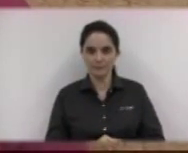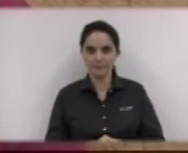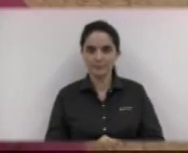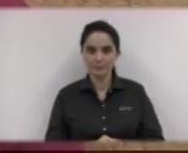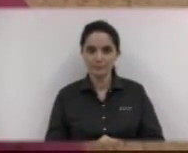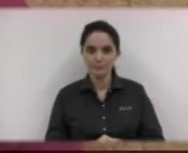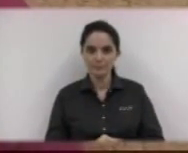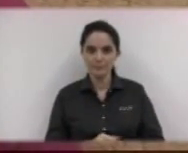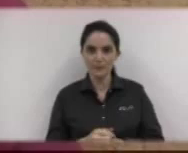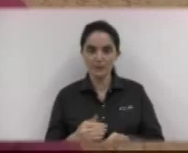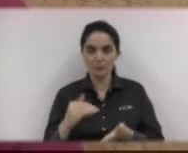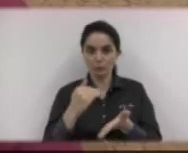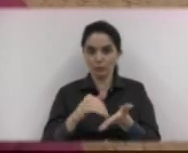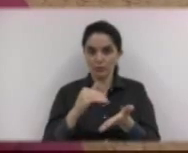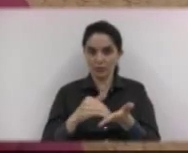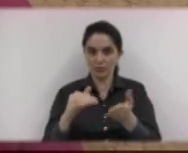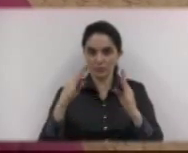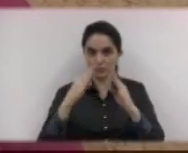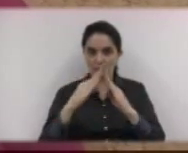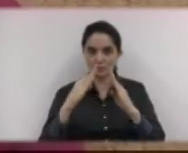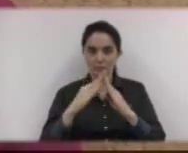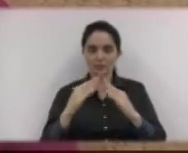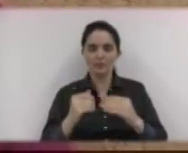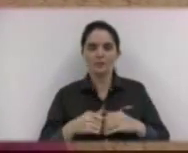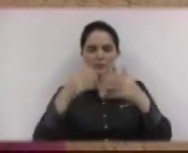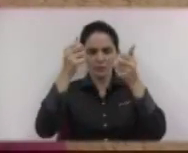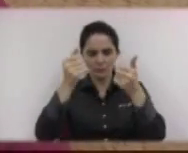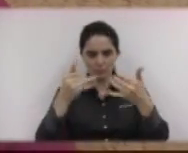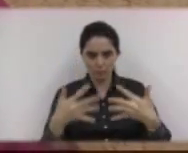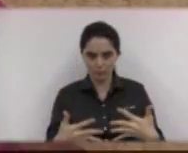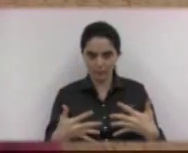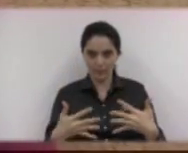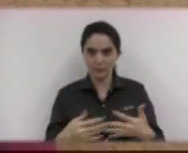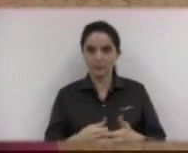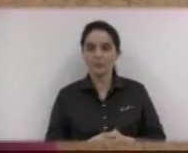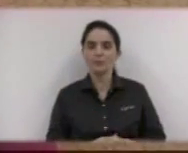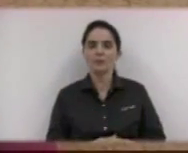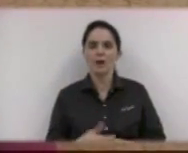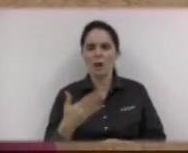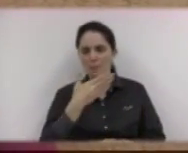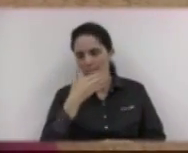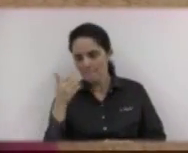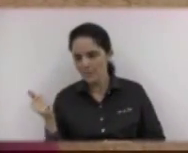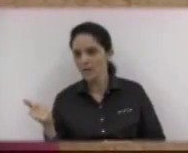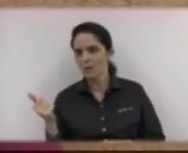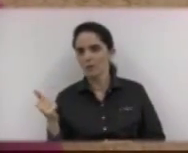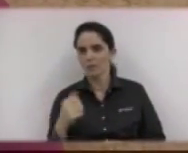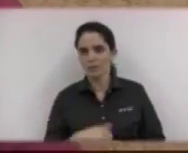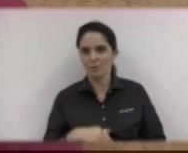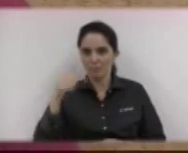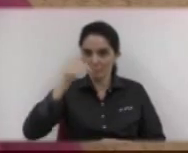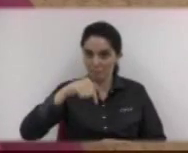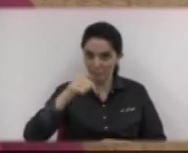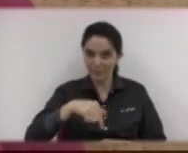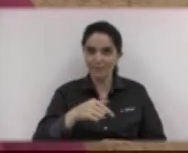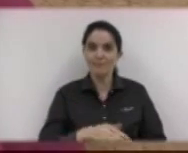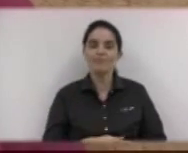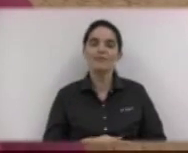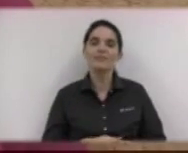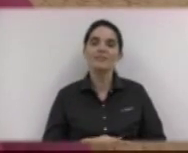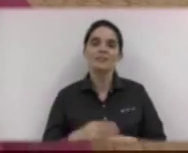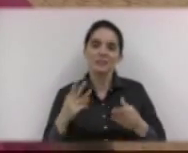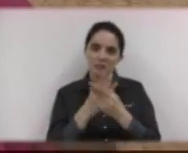Habitação, Felipe, deve ter a sua moradia aqui próximo da Câmara. Vai ficar mais fácil a gente lotar a Câmara